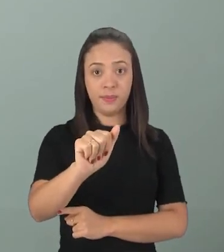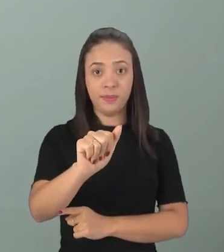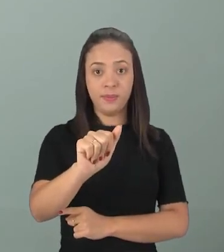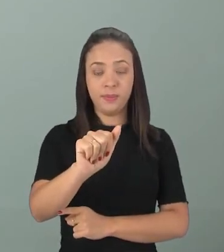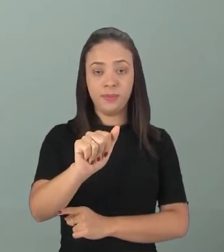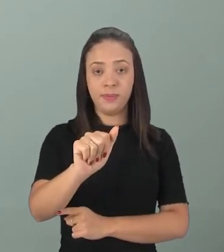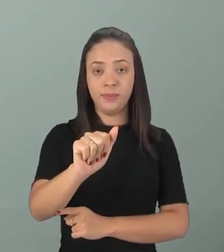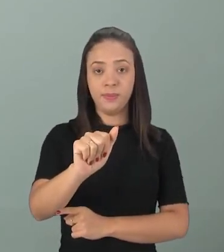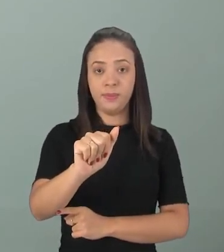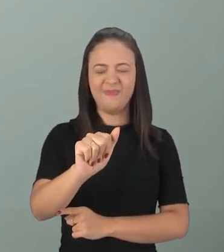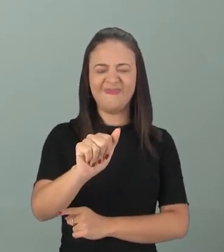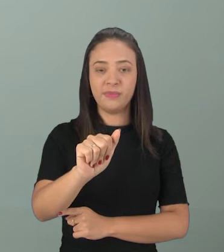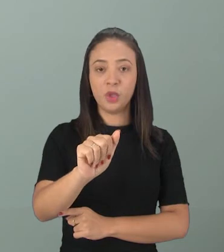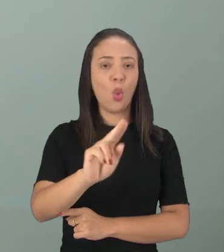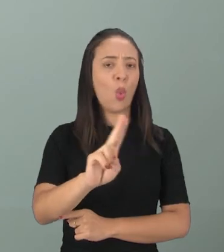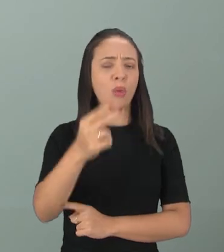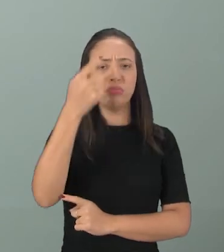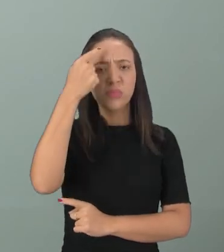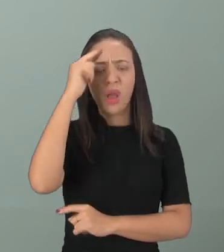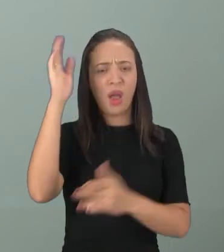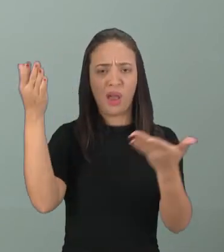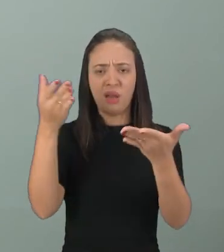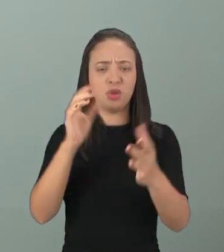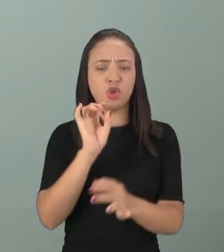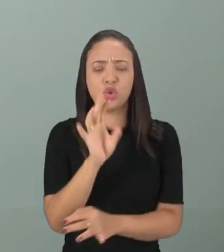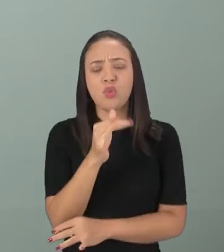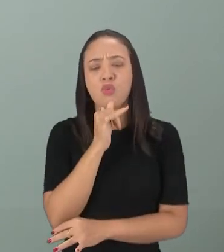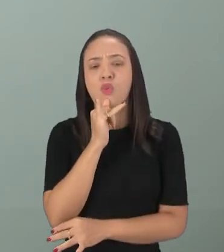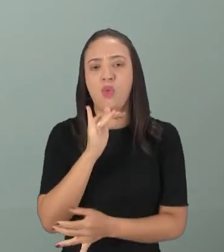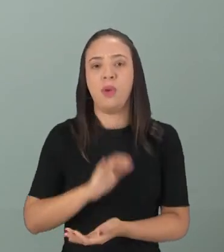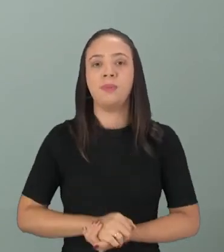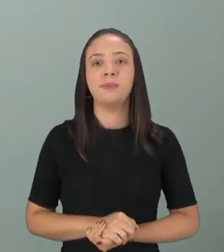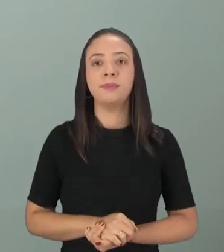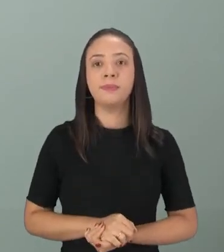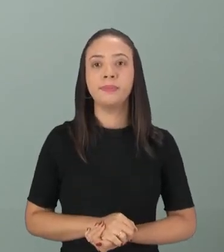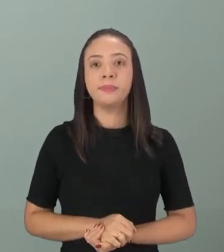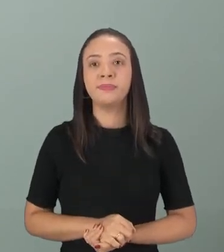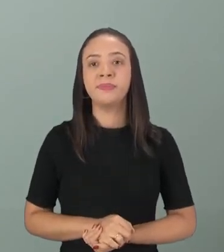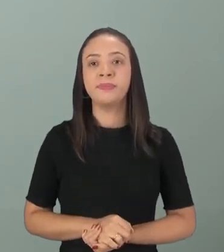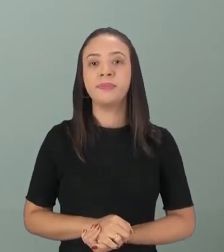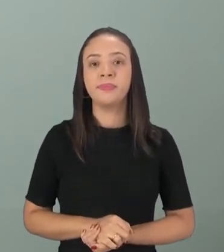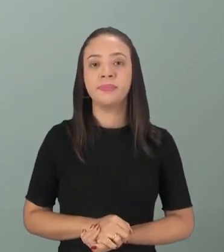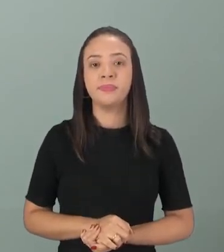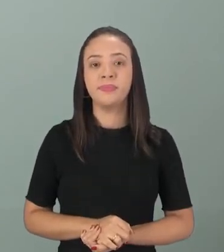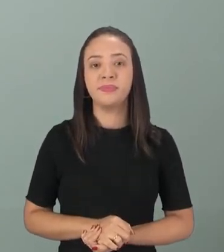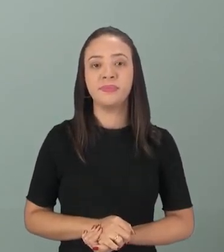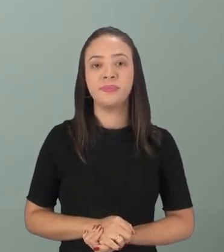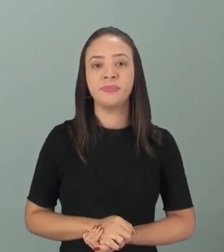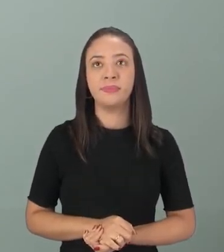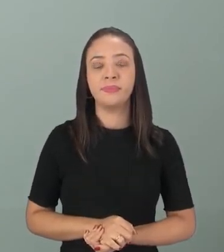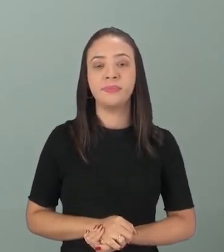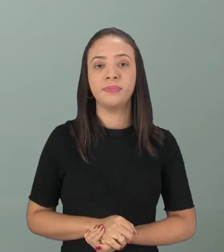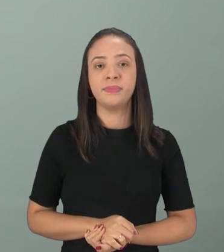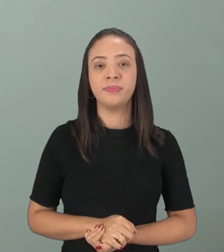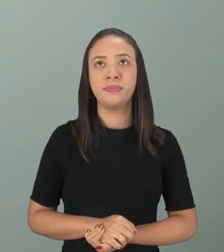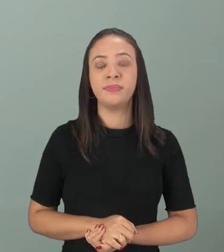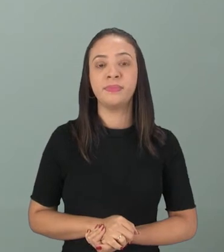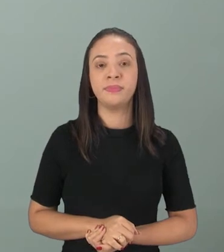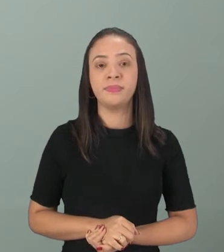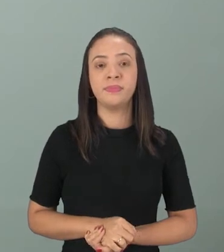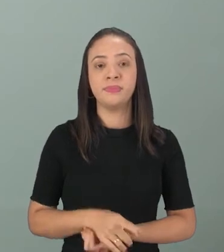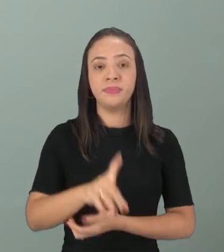O nome, né? Fictício aqui que eu tô usando como exemplo aqui. Vamos pôr o nome dessa pessoa, seja de rosa, rocha, ó,